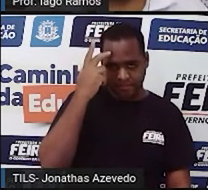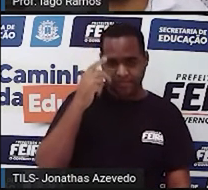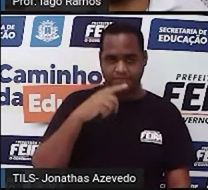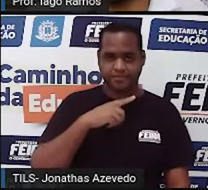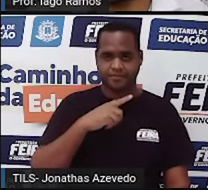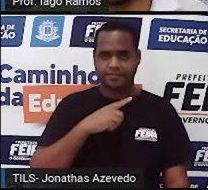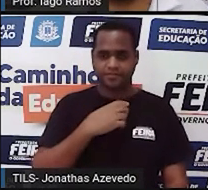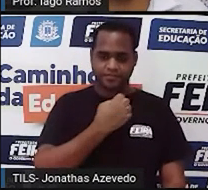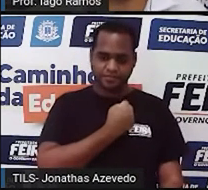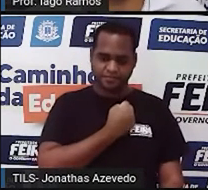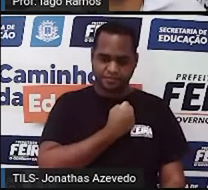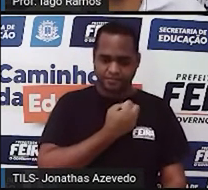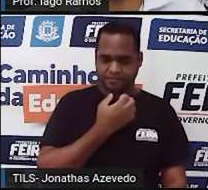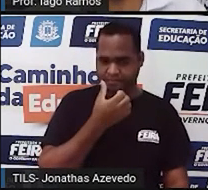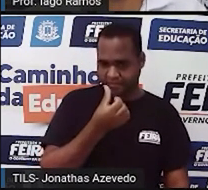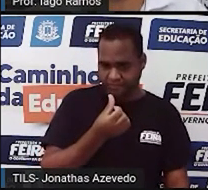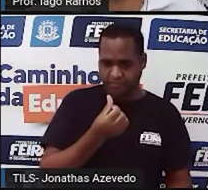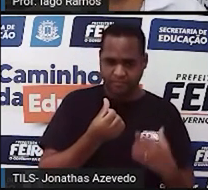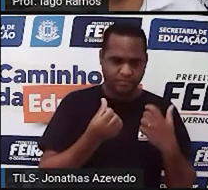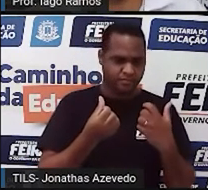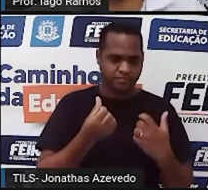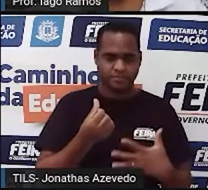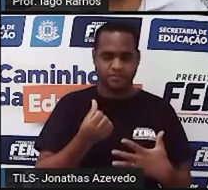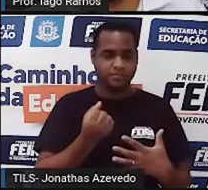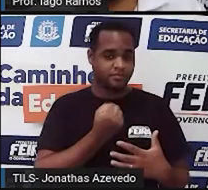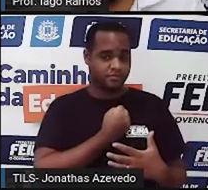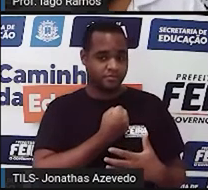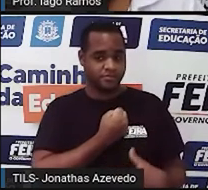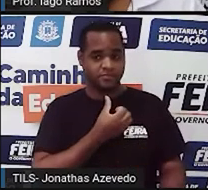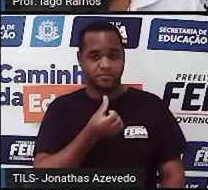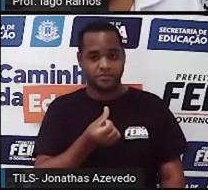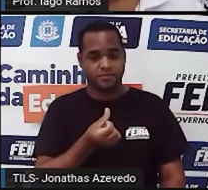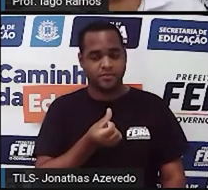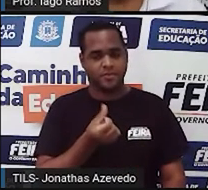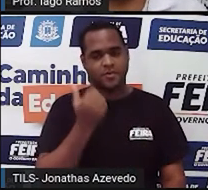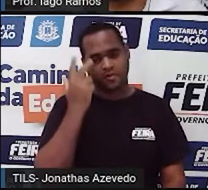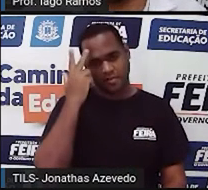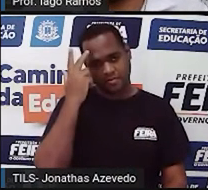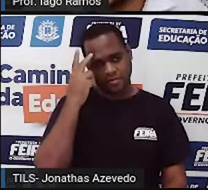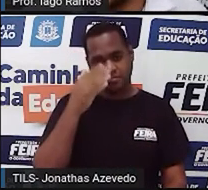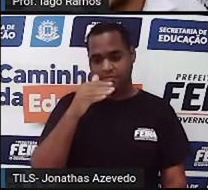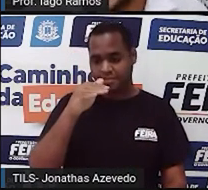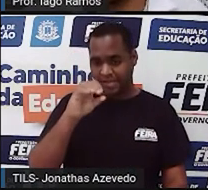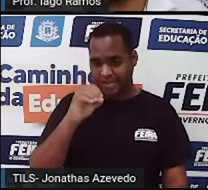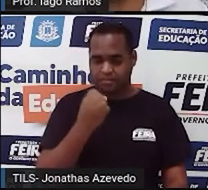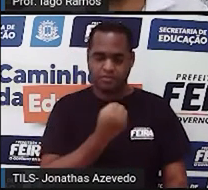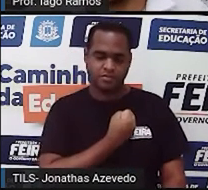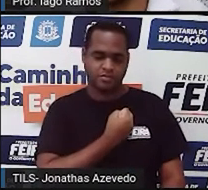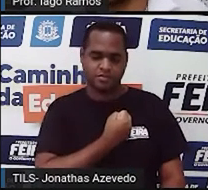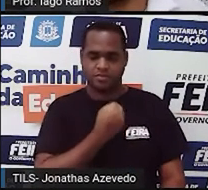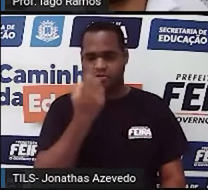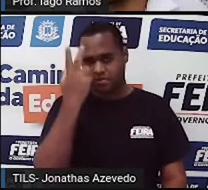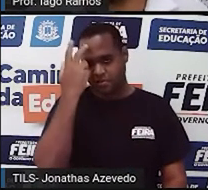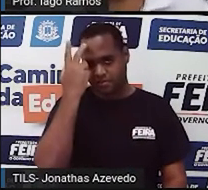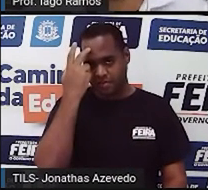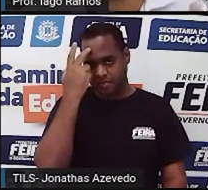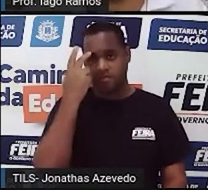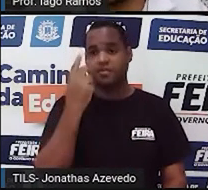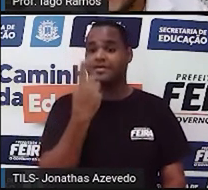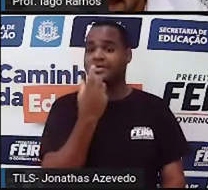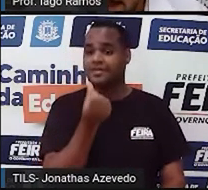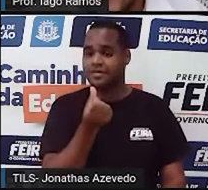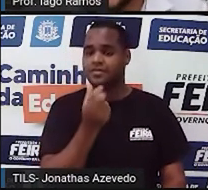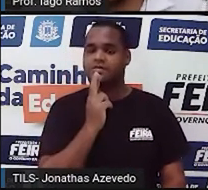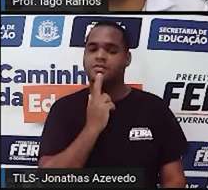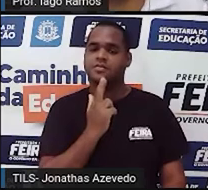o número seis, que é natural, e somo com o número dez, que também é natural. O resultado é dezesseis. E